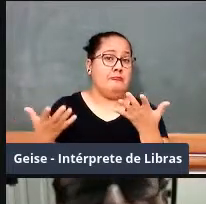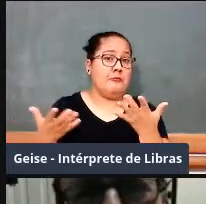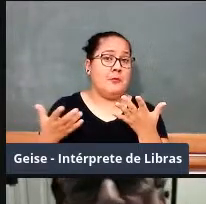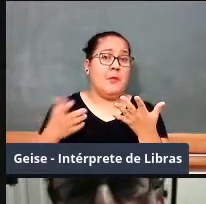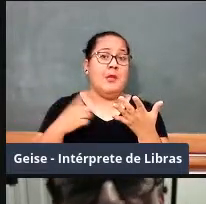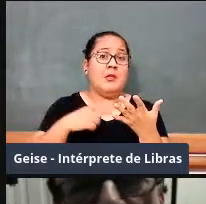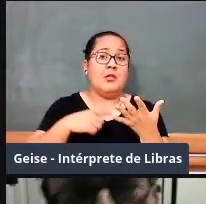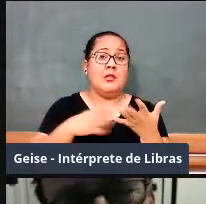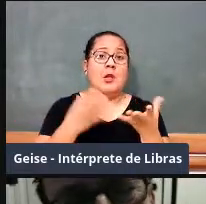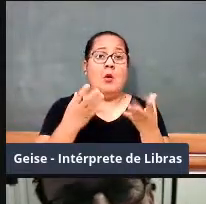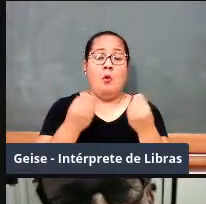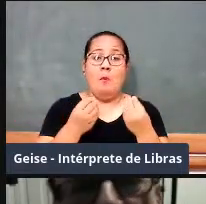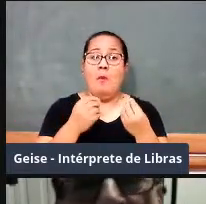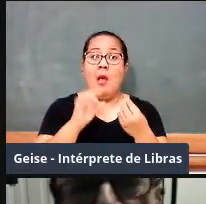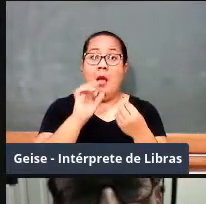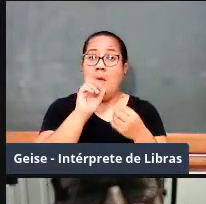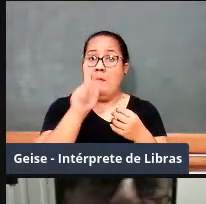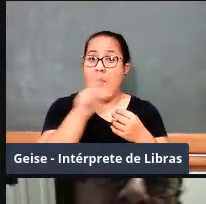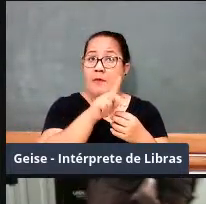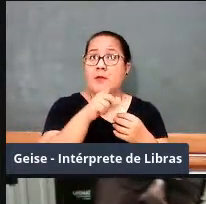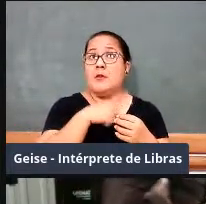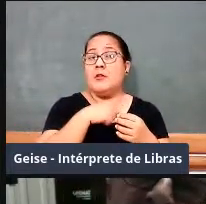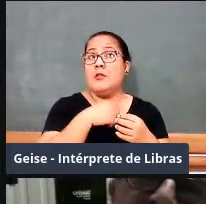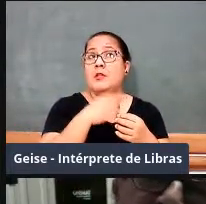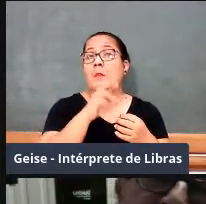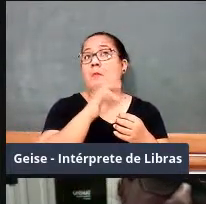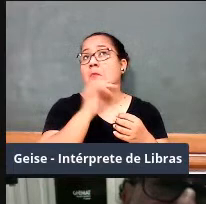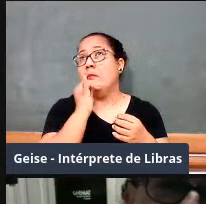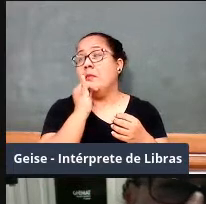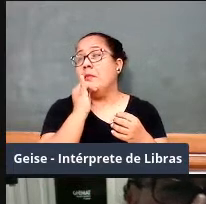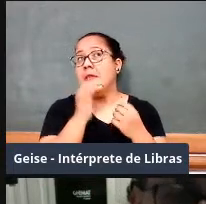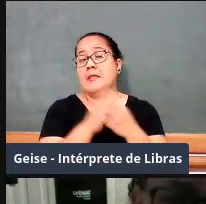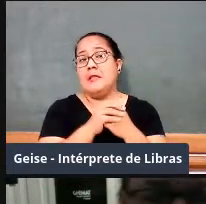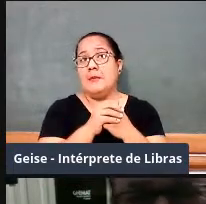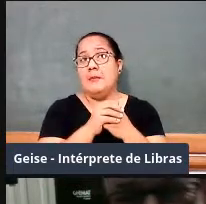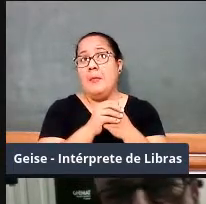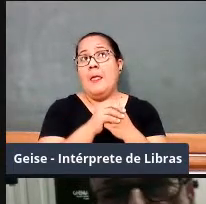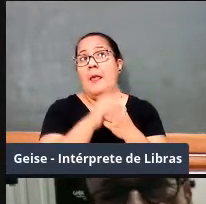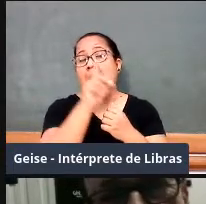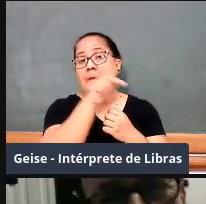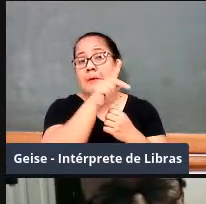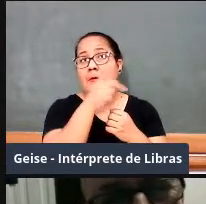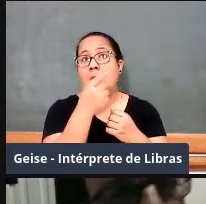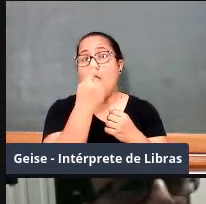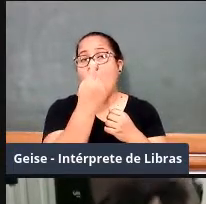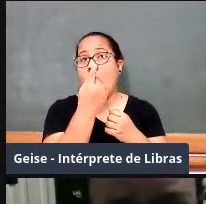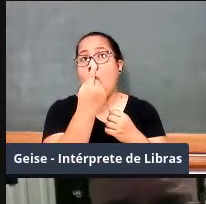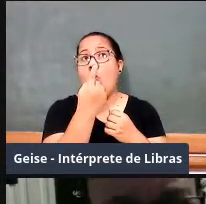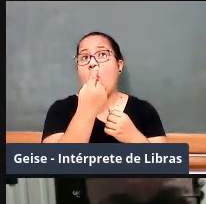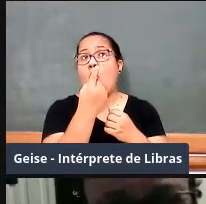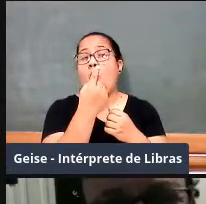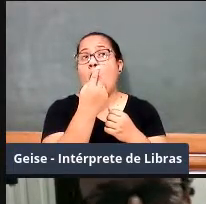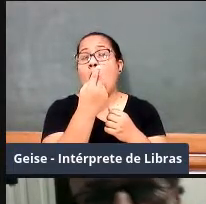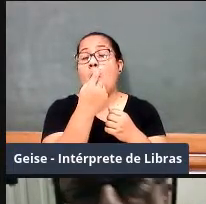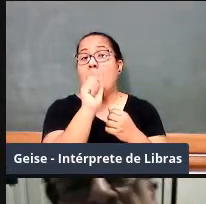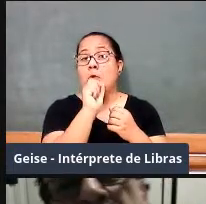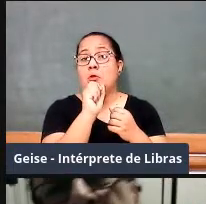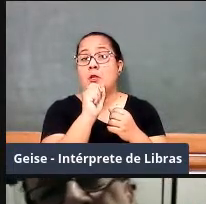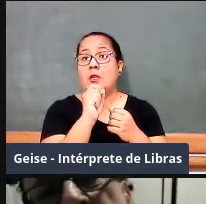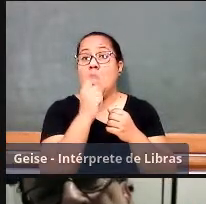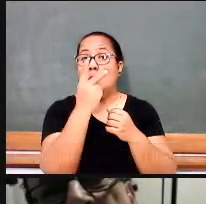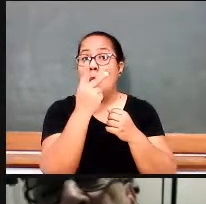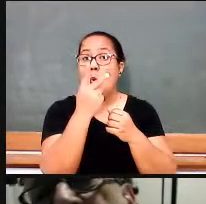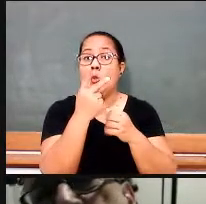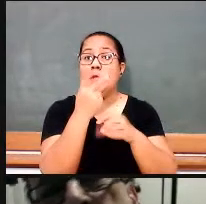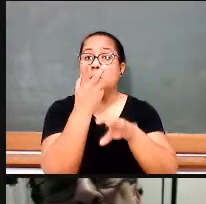duas cadeiras, pelo menos. Tinha a cadeira que era a cadeira de aritmética e álgebra e tinha a